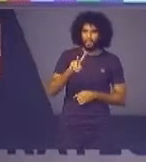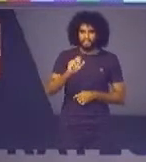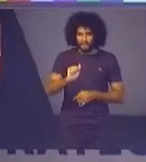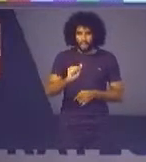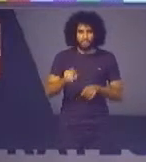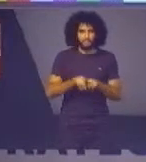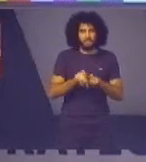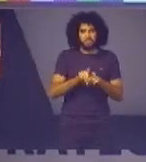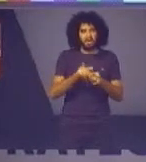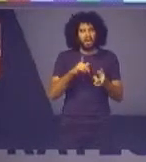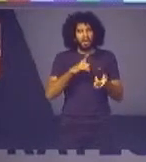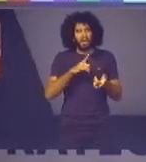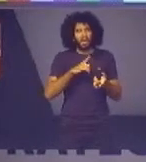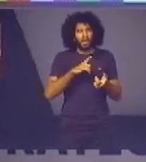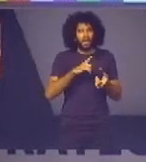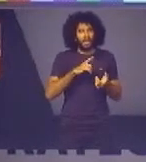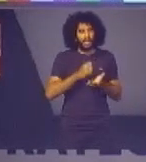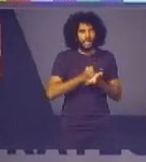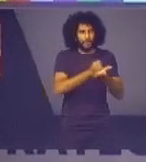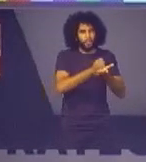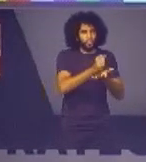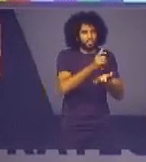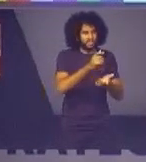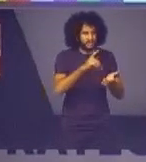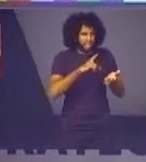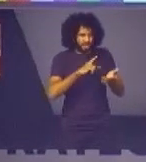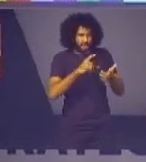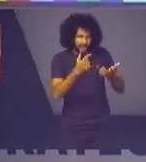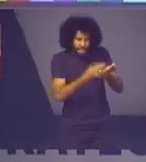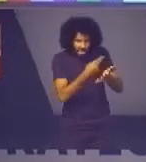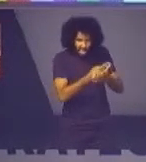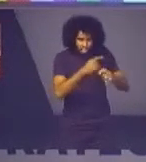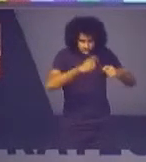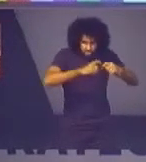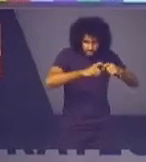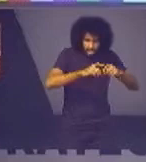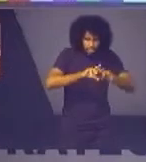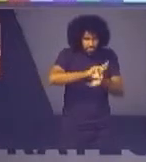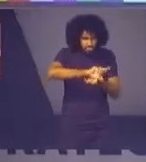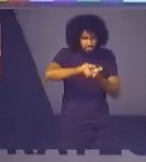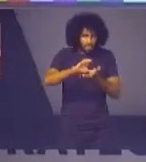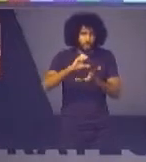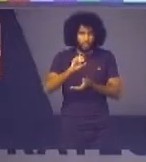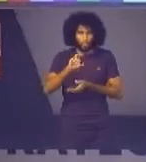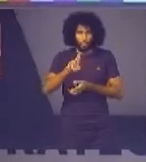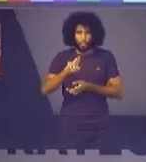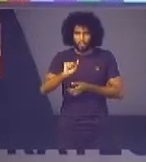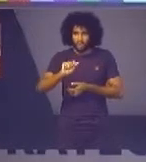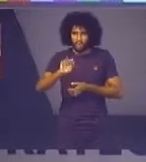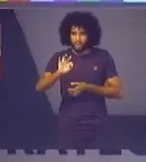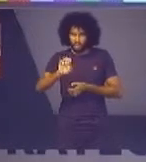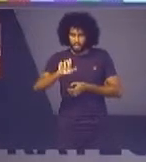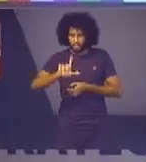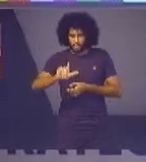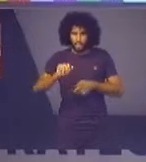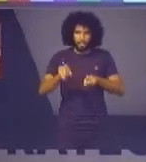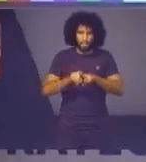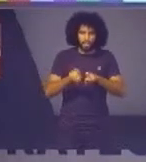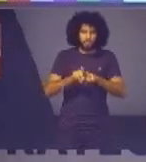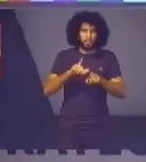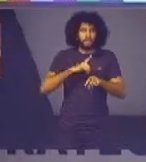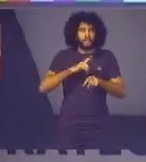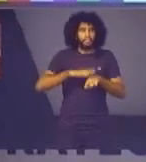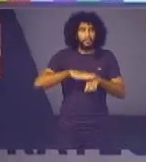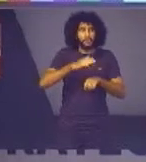médico e mais de 3 mil perícias que são de curatelas e foram atendidos 158 municípios